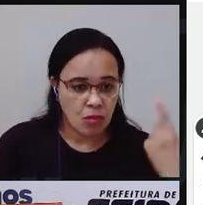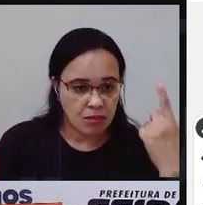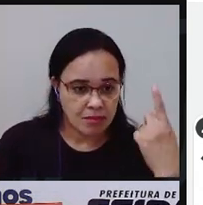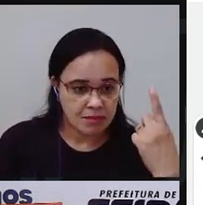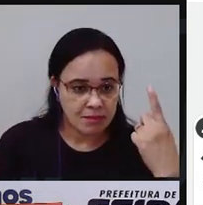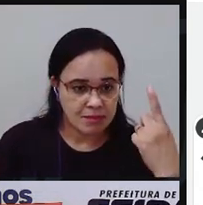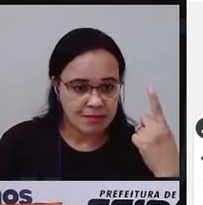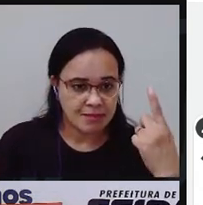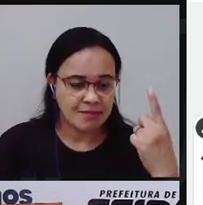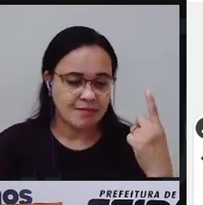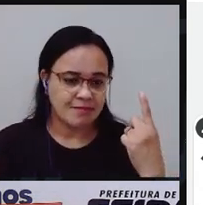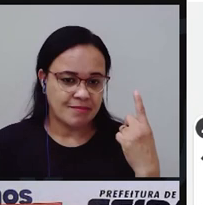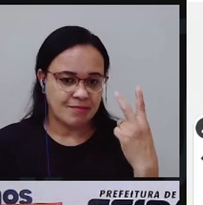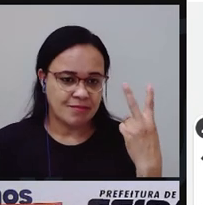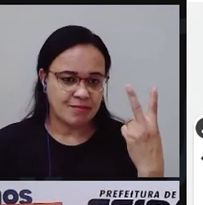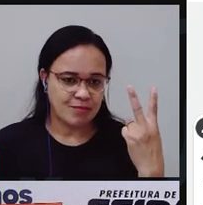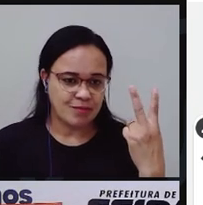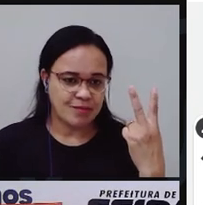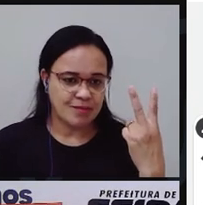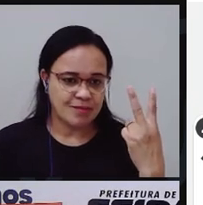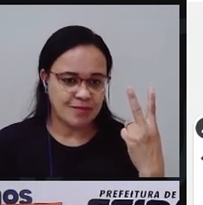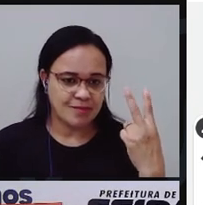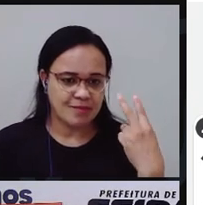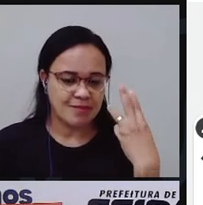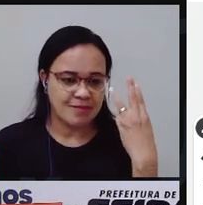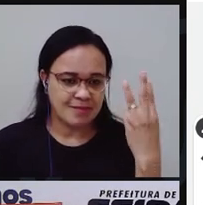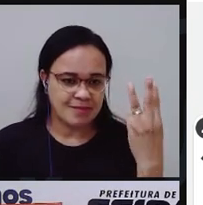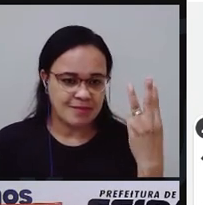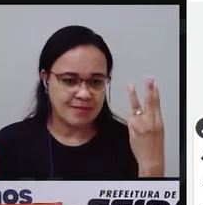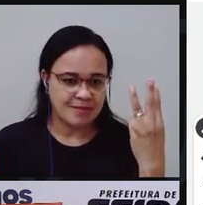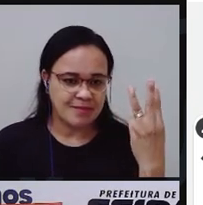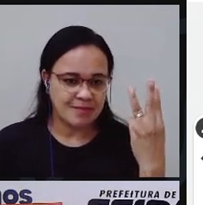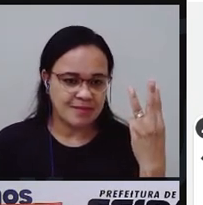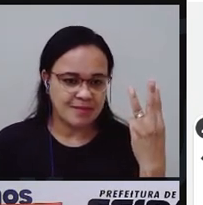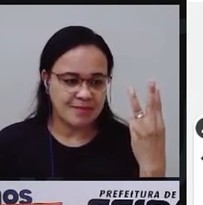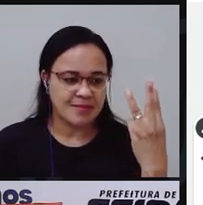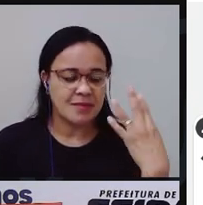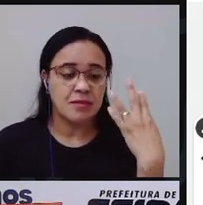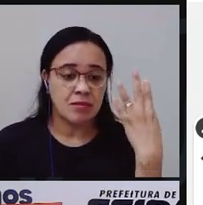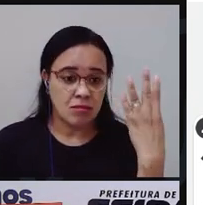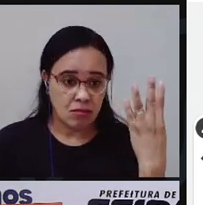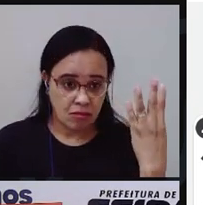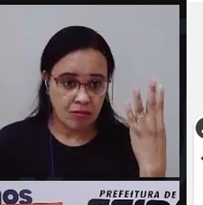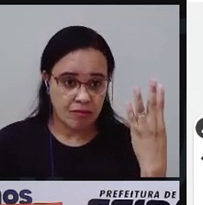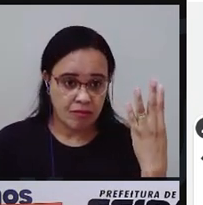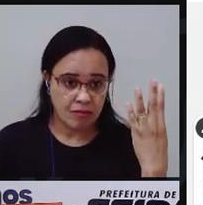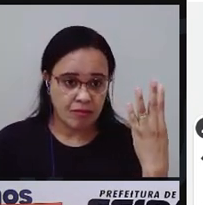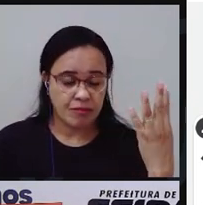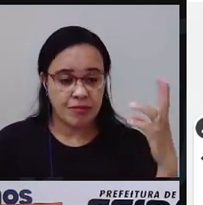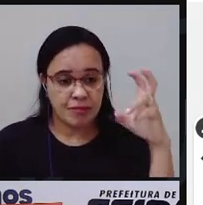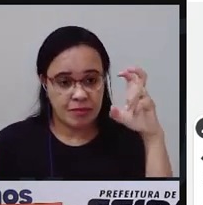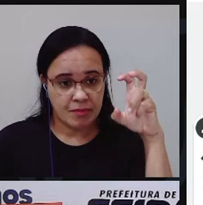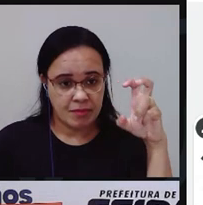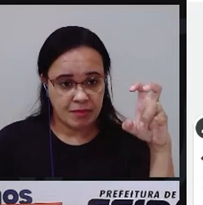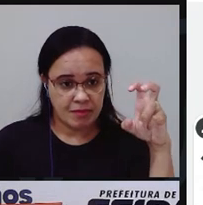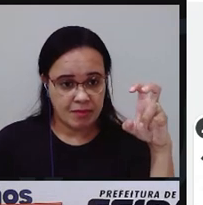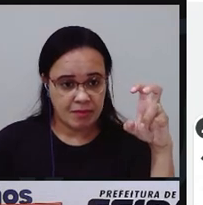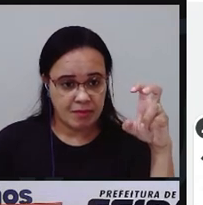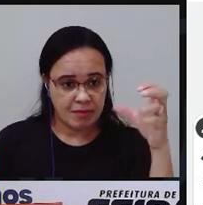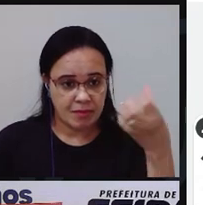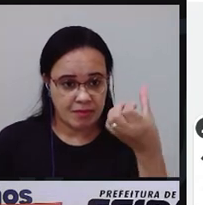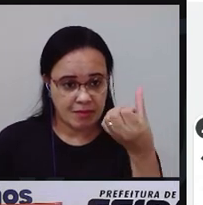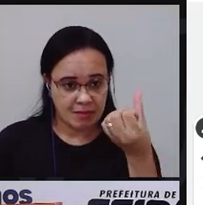1, 2, 3, 4, 5,